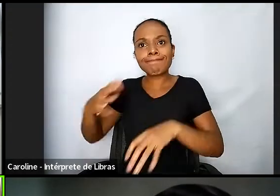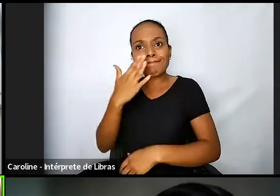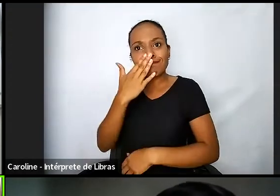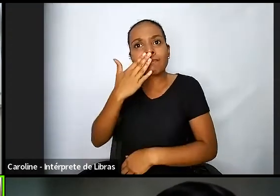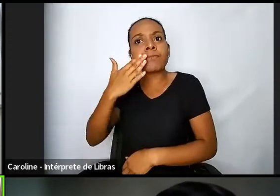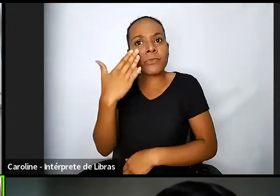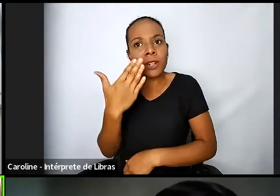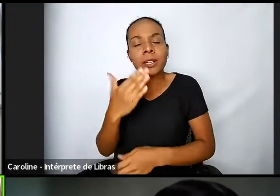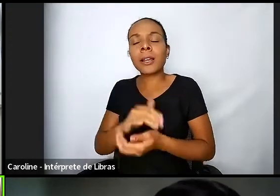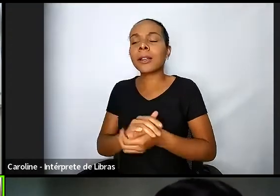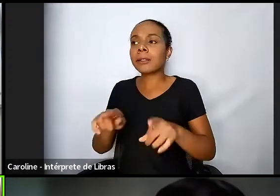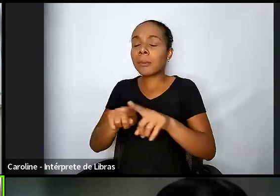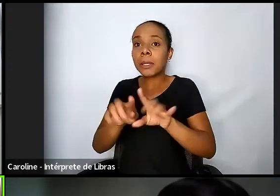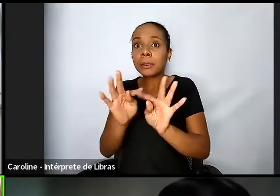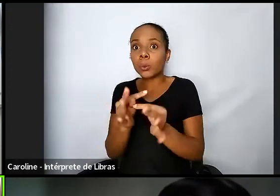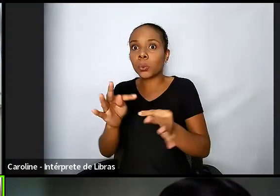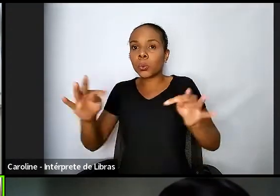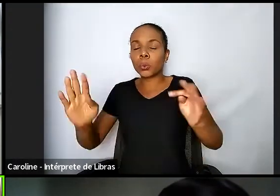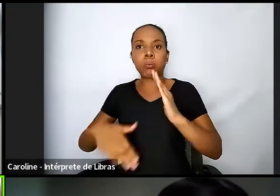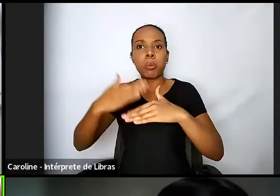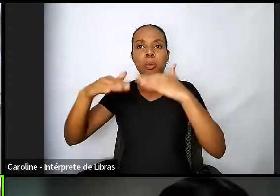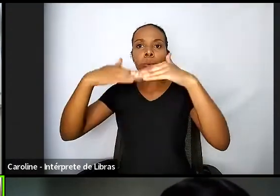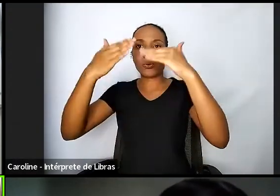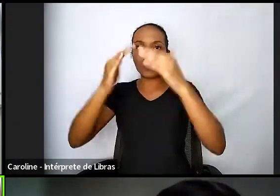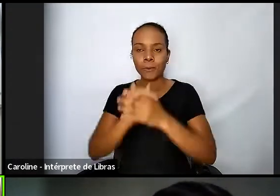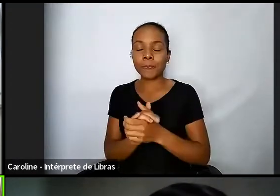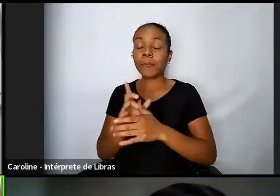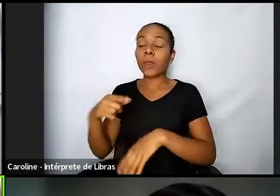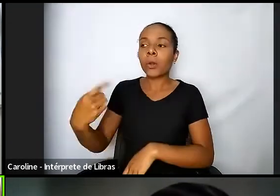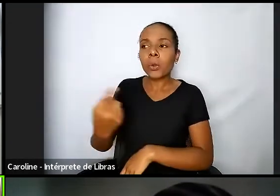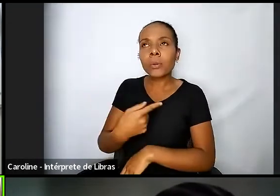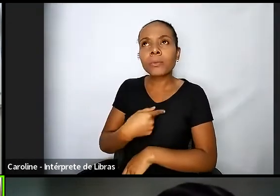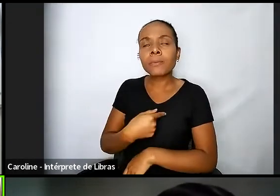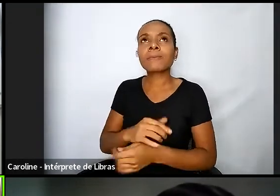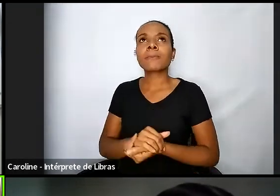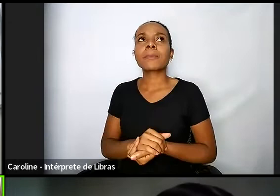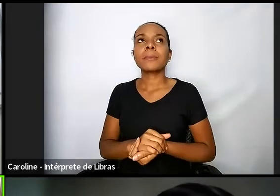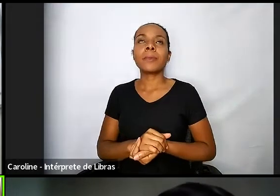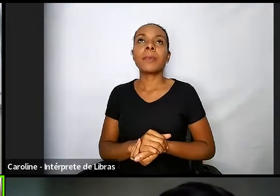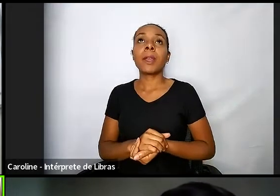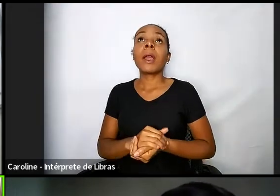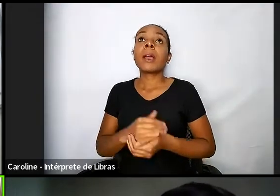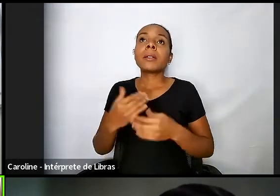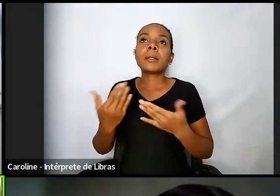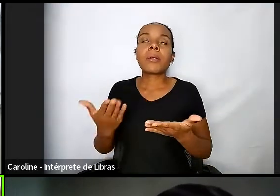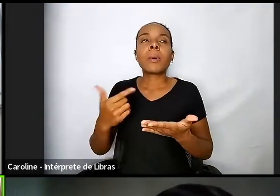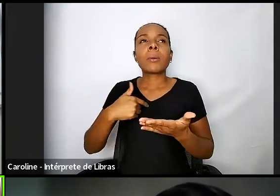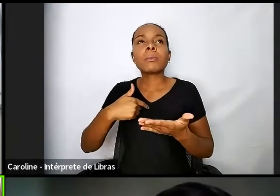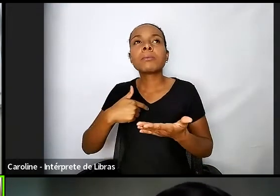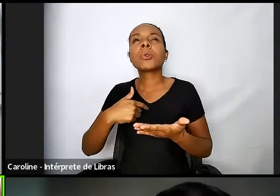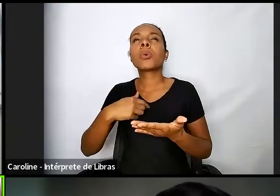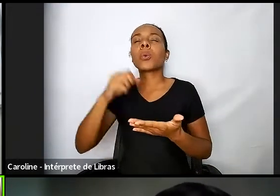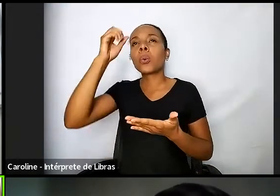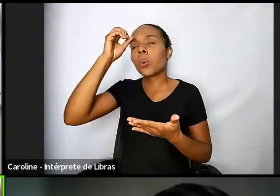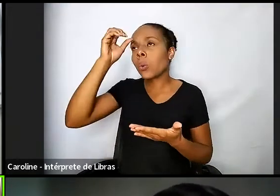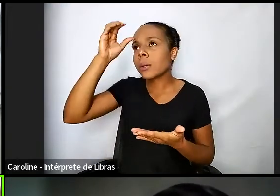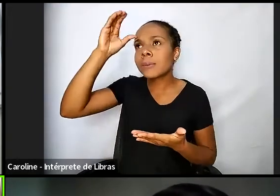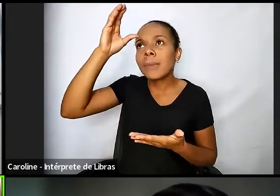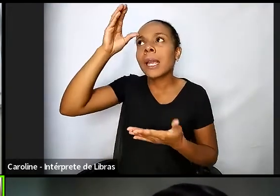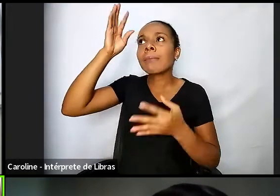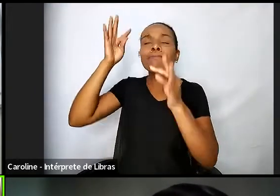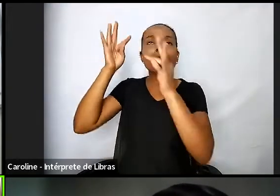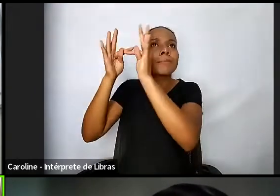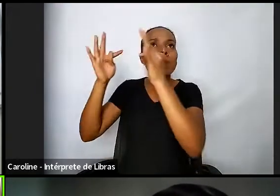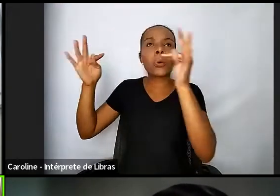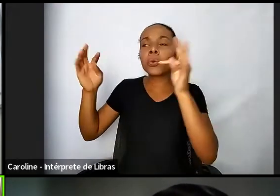e aí eu tive todo o conhecimento de toda essa metodologia nova para a gente ter esse olhar